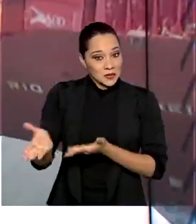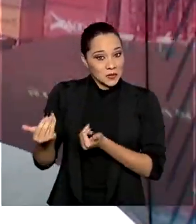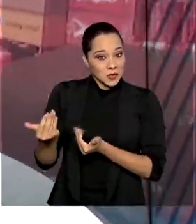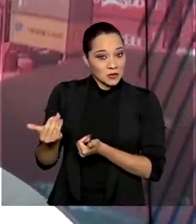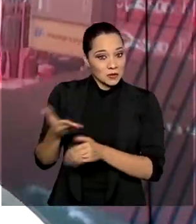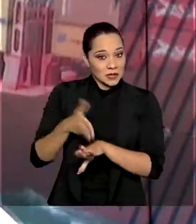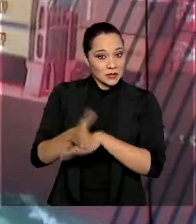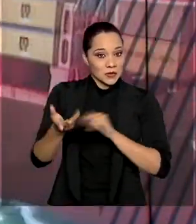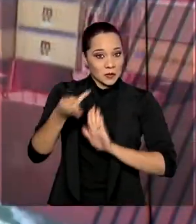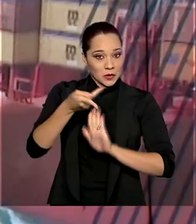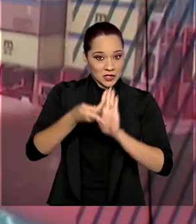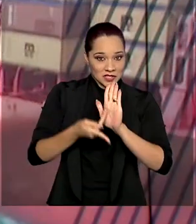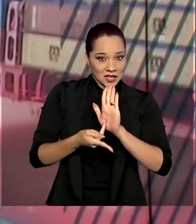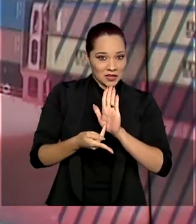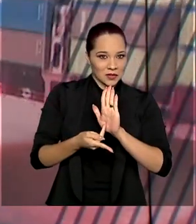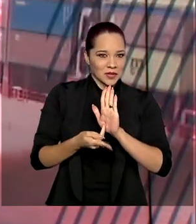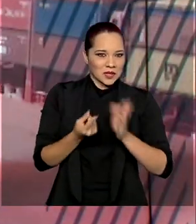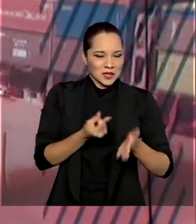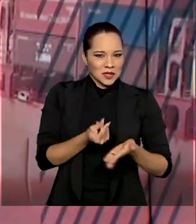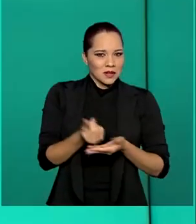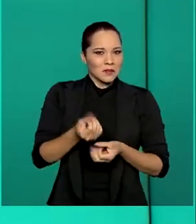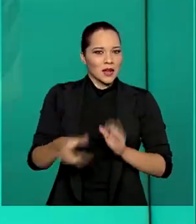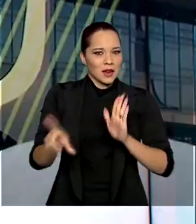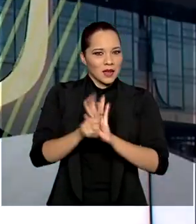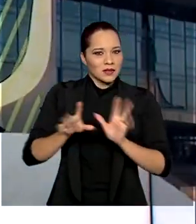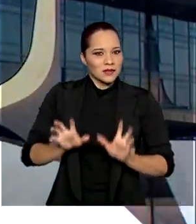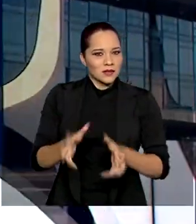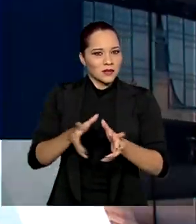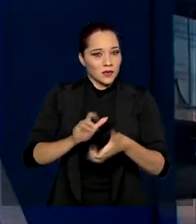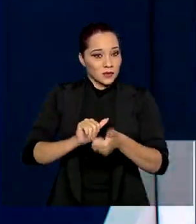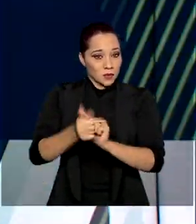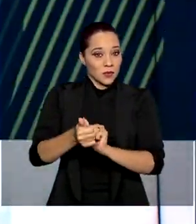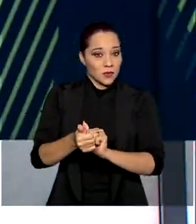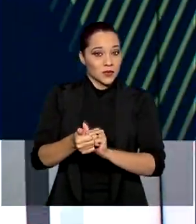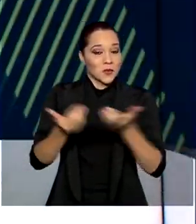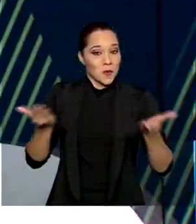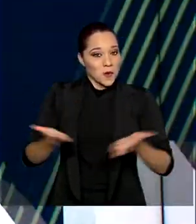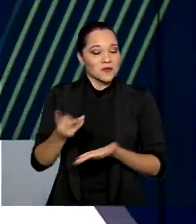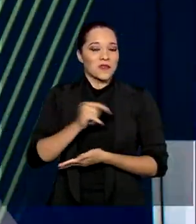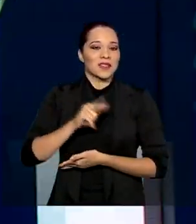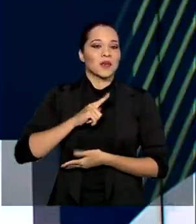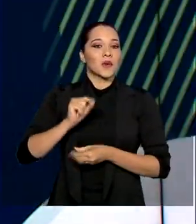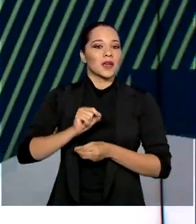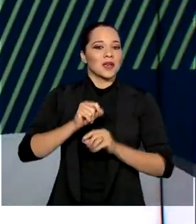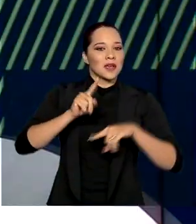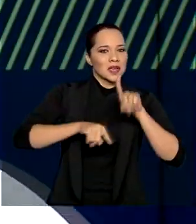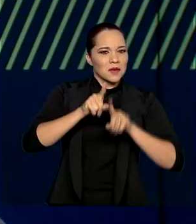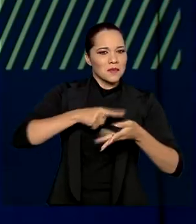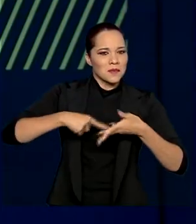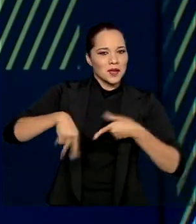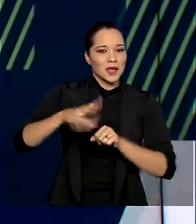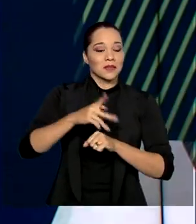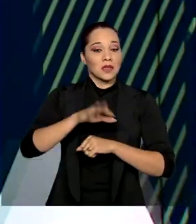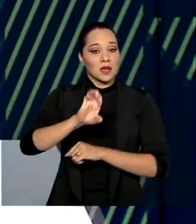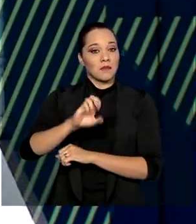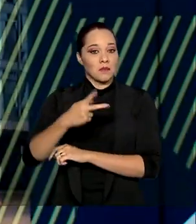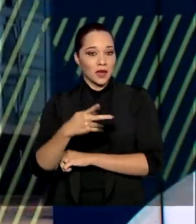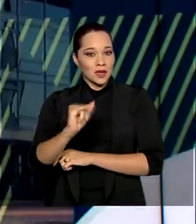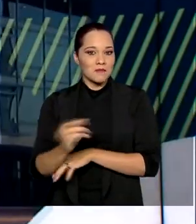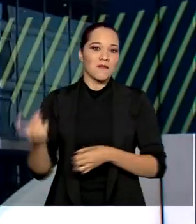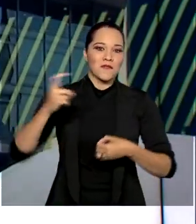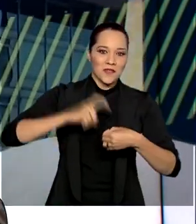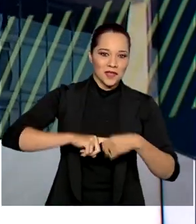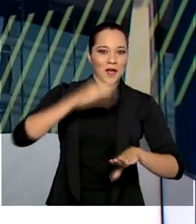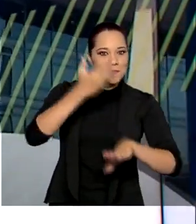participam de projetos custeados pela Lei de Incentivo ao Esporte vão contar agora com equipamentos de proteção individual para